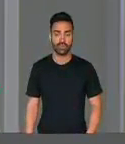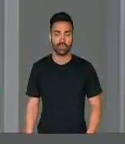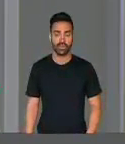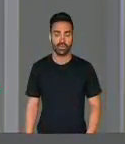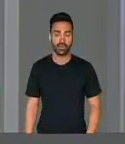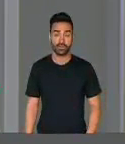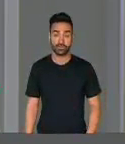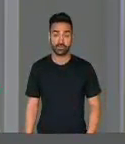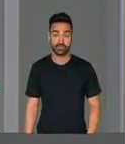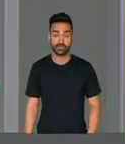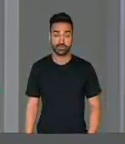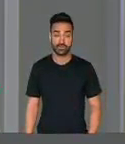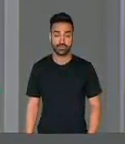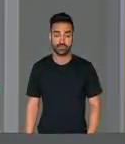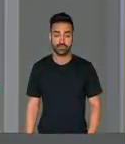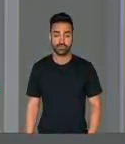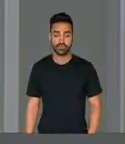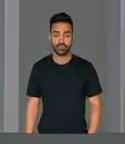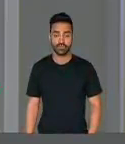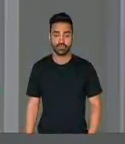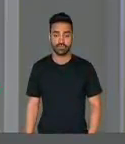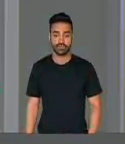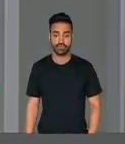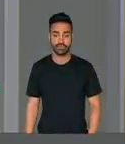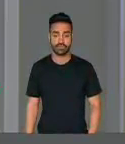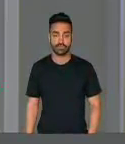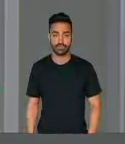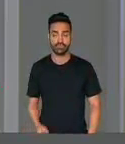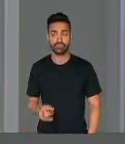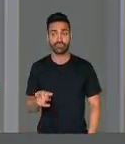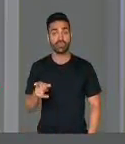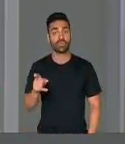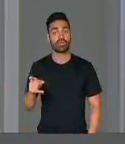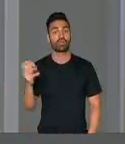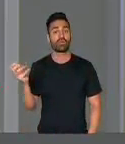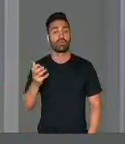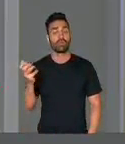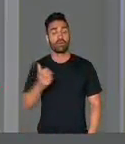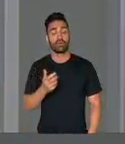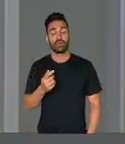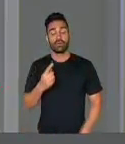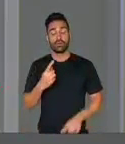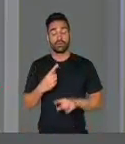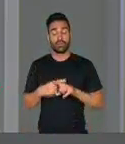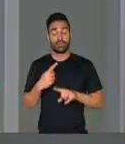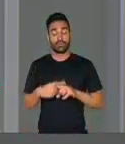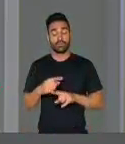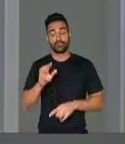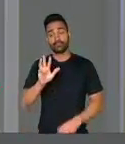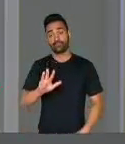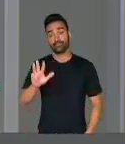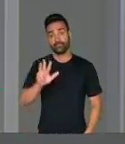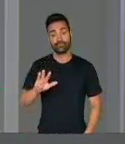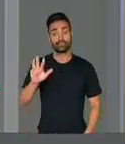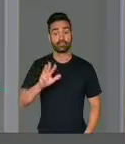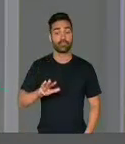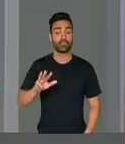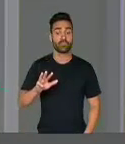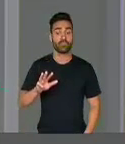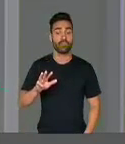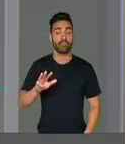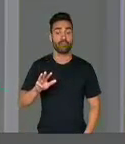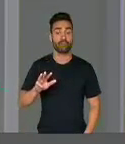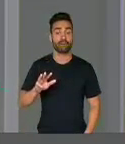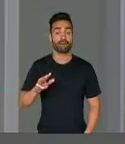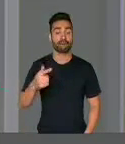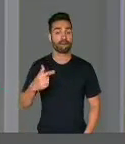de que querem pura e simplesmente, por conta de que Lula tem tido um